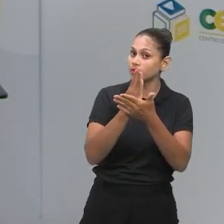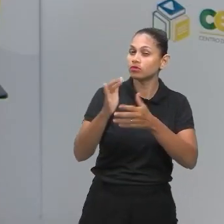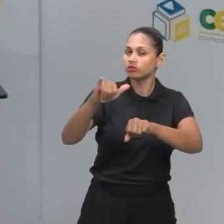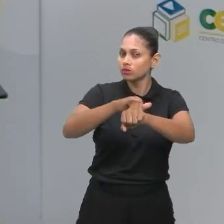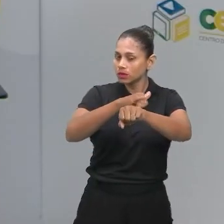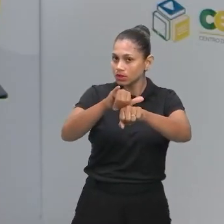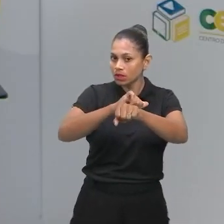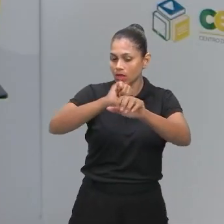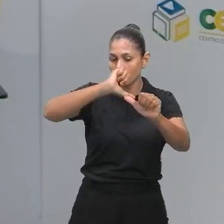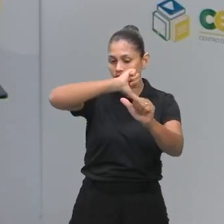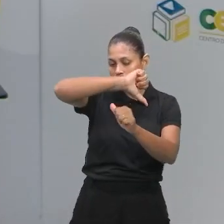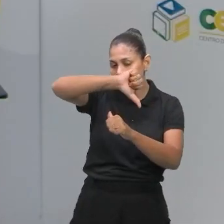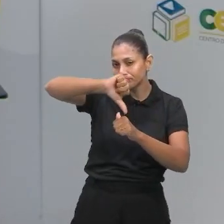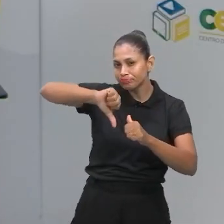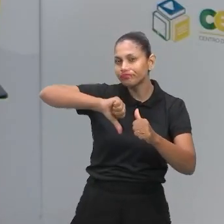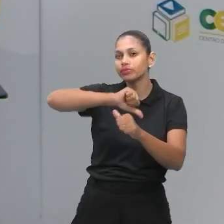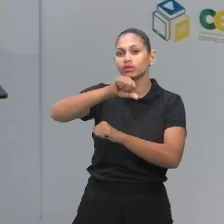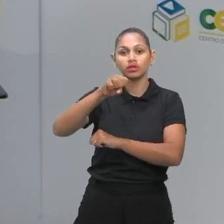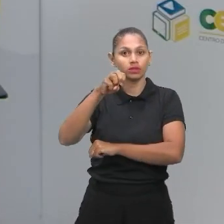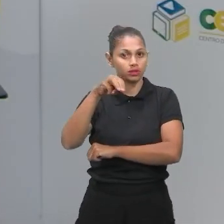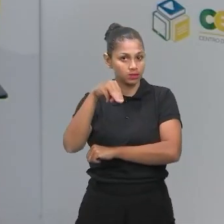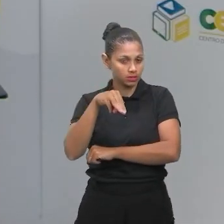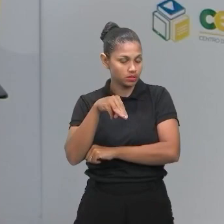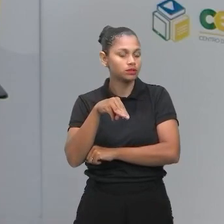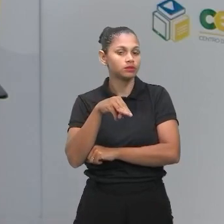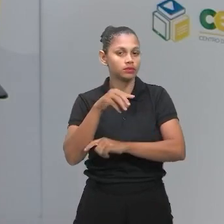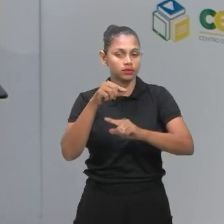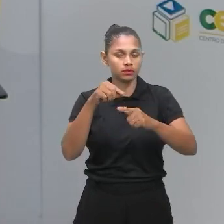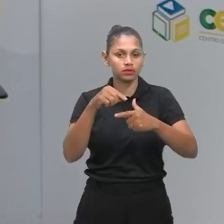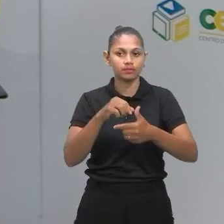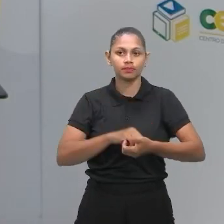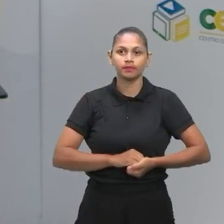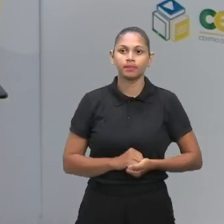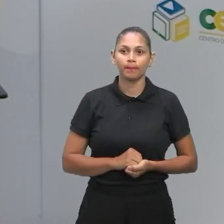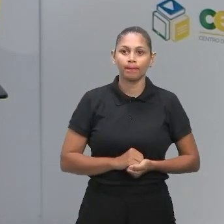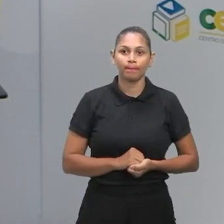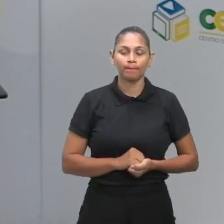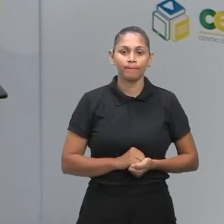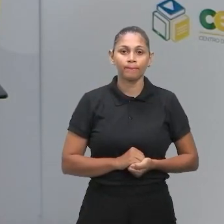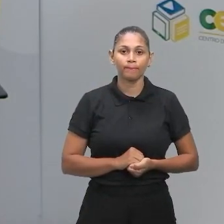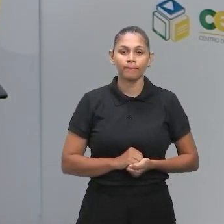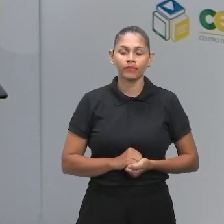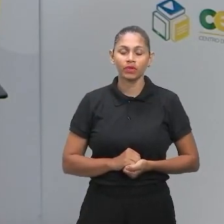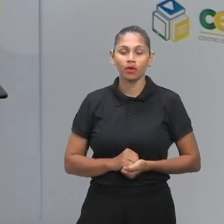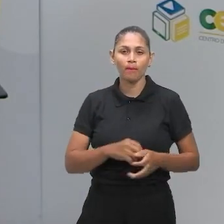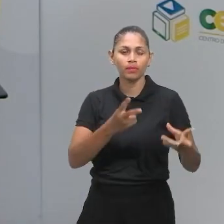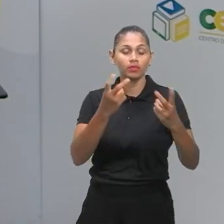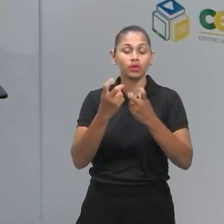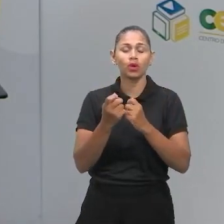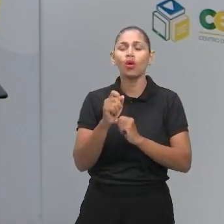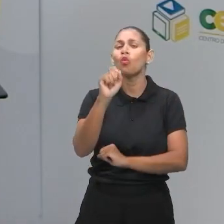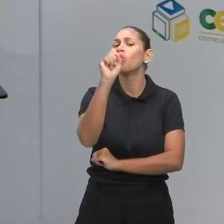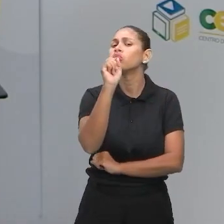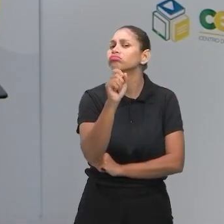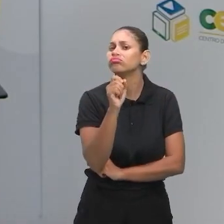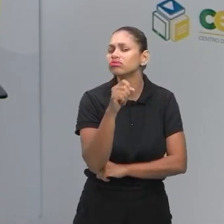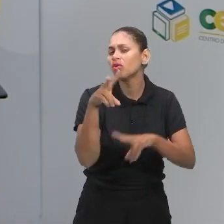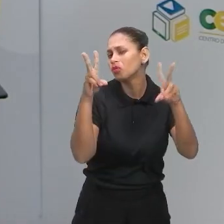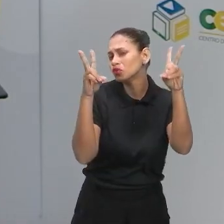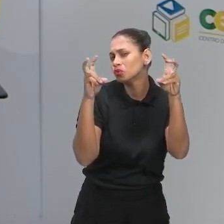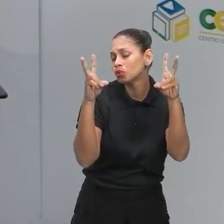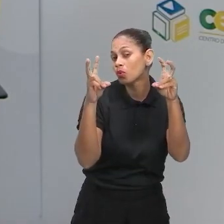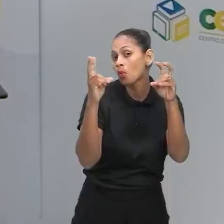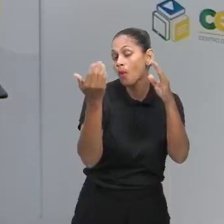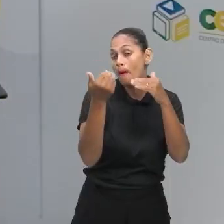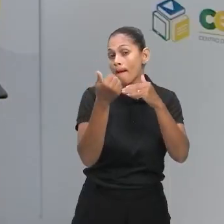unidades de medida para você ganhar tempo. Tá bom? Mas vamos lá ver o que é mais cobrado no Enem Matemática? Temos aqui o nosso top